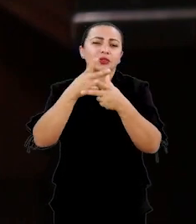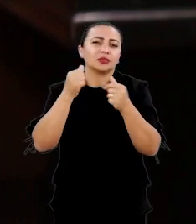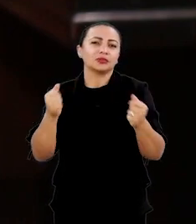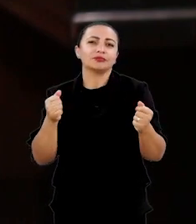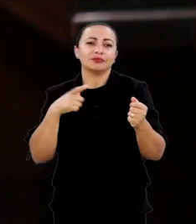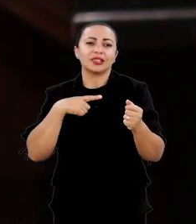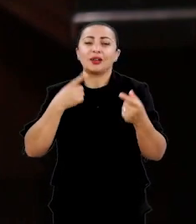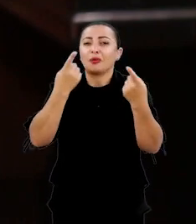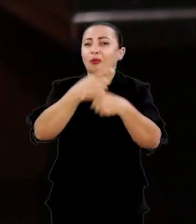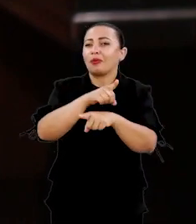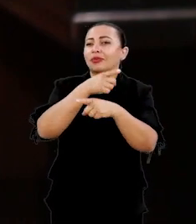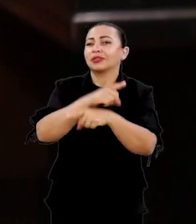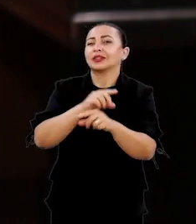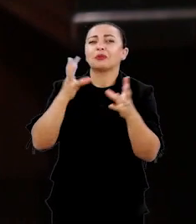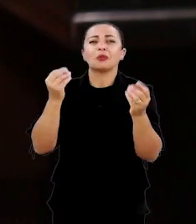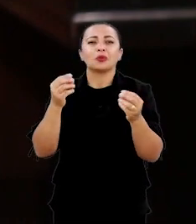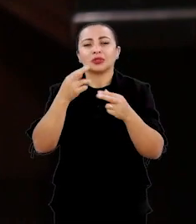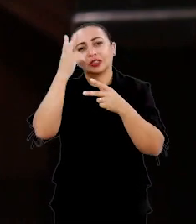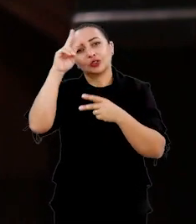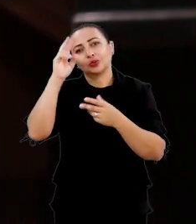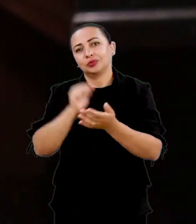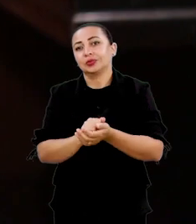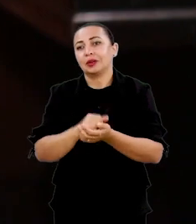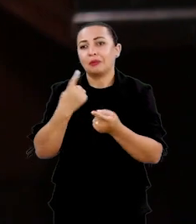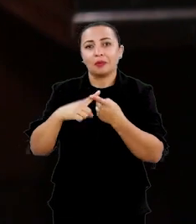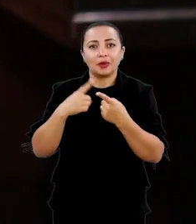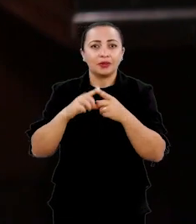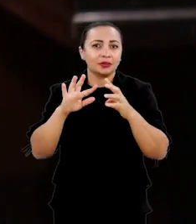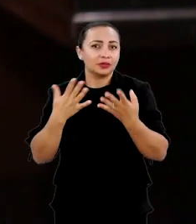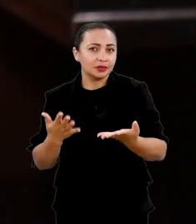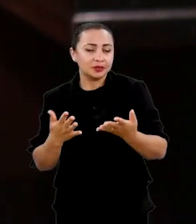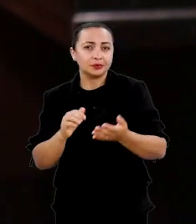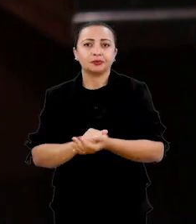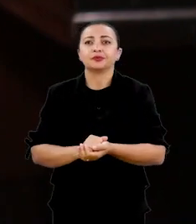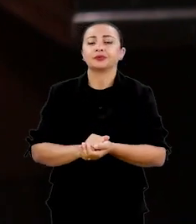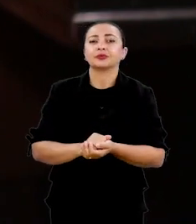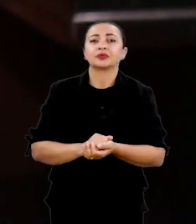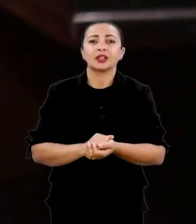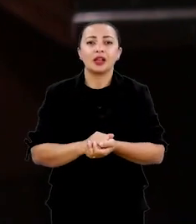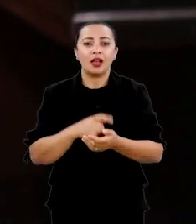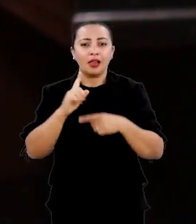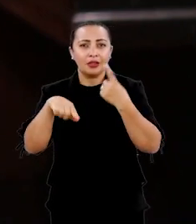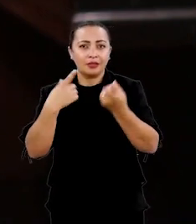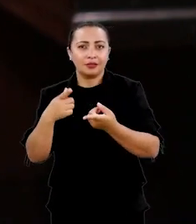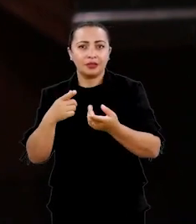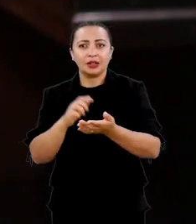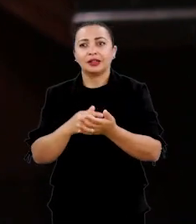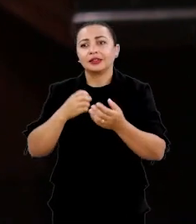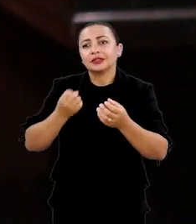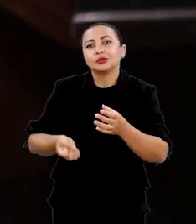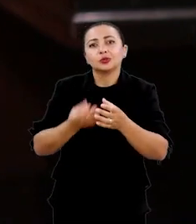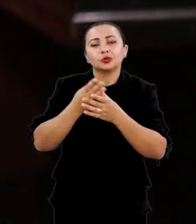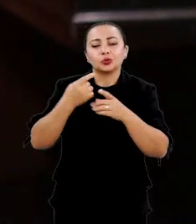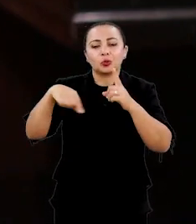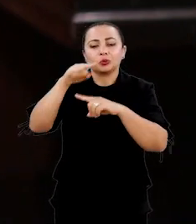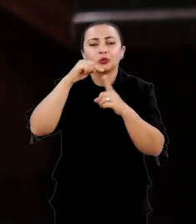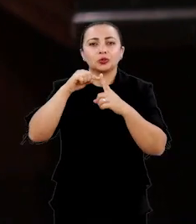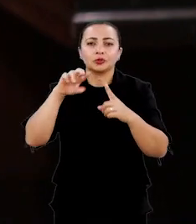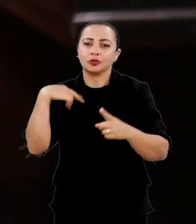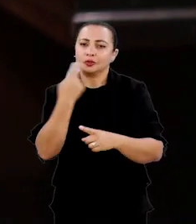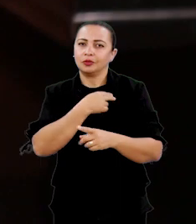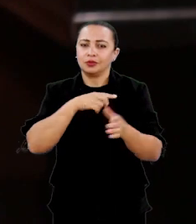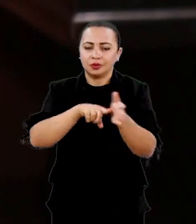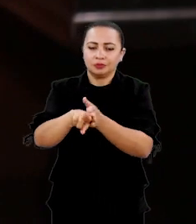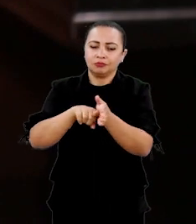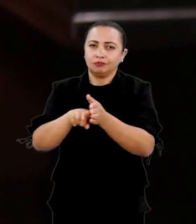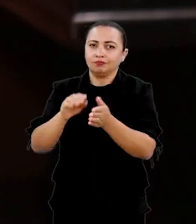muitas controvérsias sobre os dados biográficos de Xisto Bahia. Portanto, daí nasce o objetivo principal